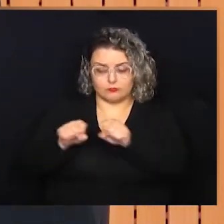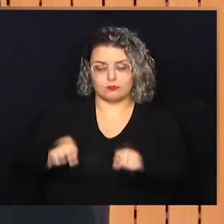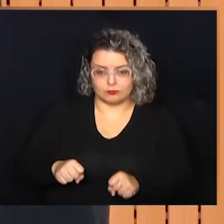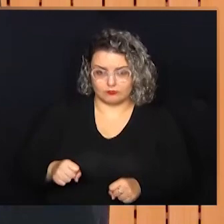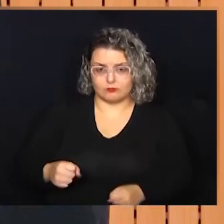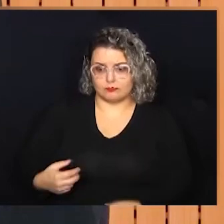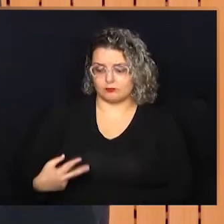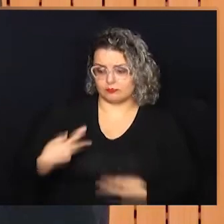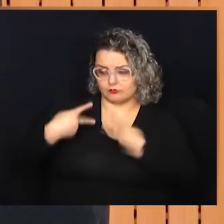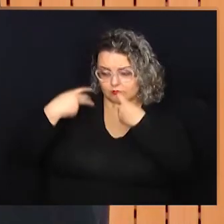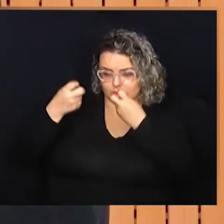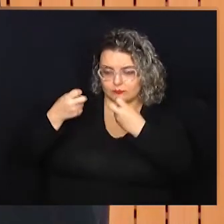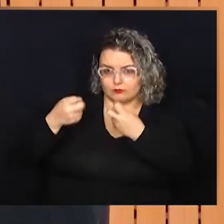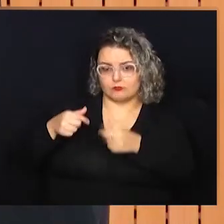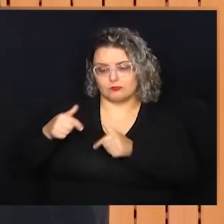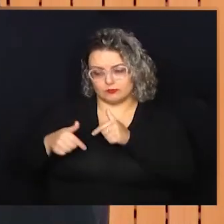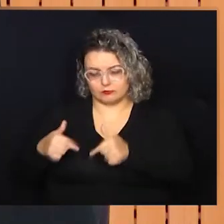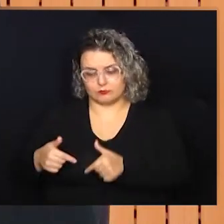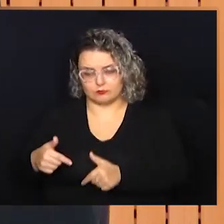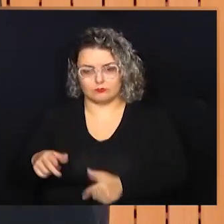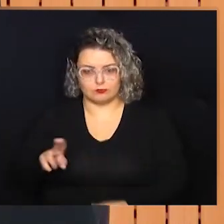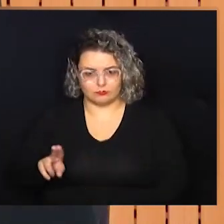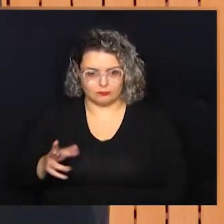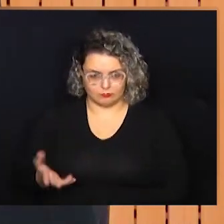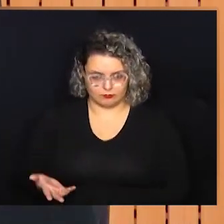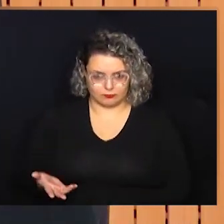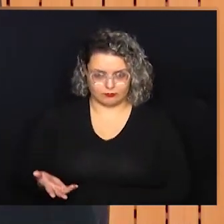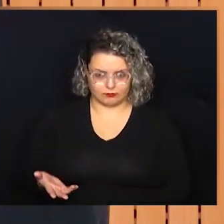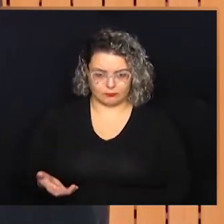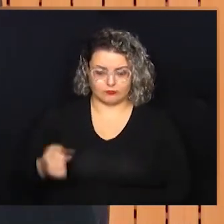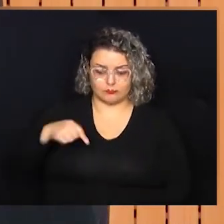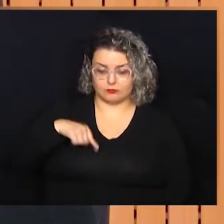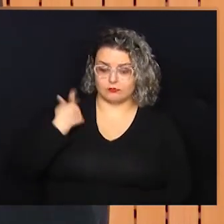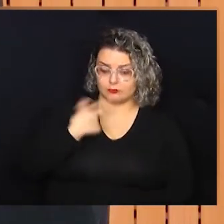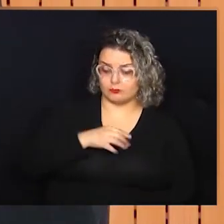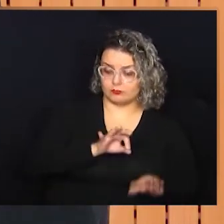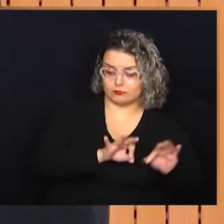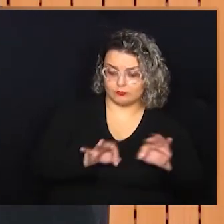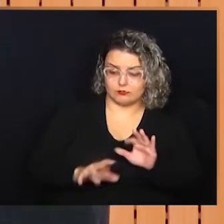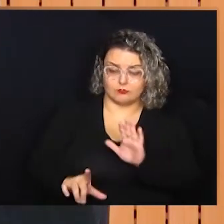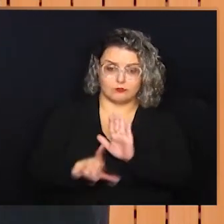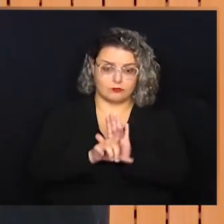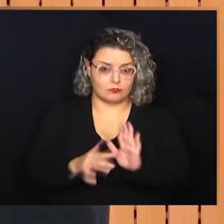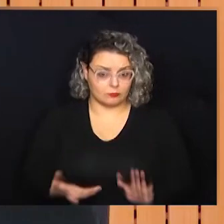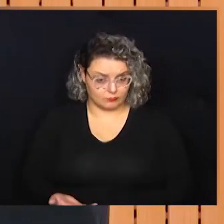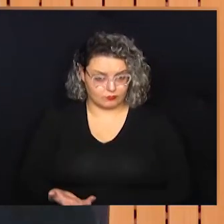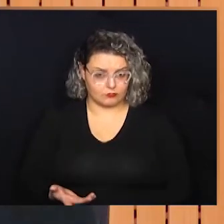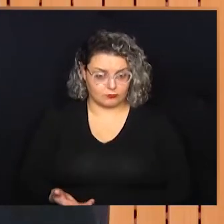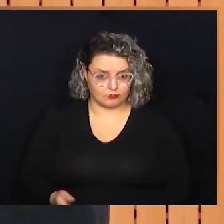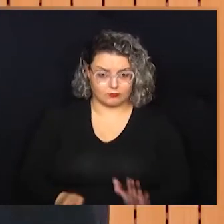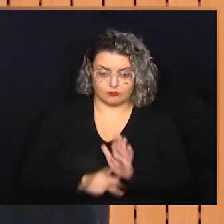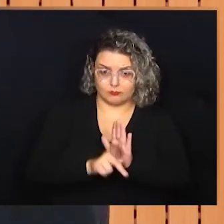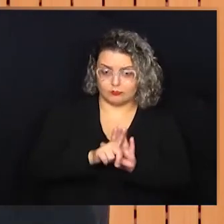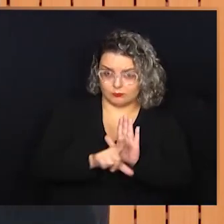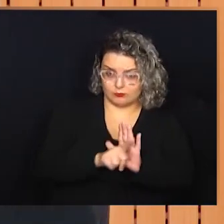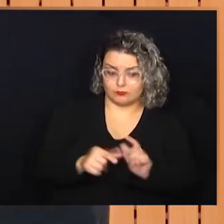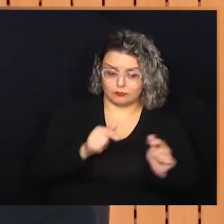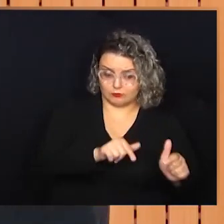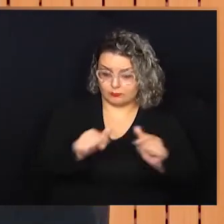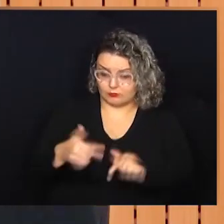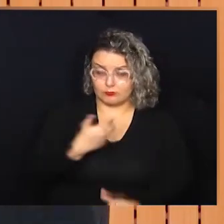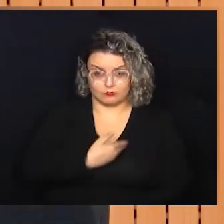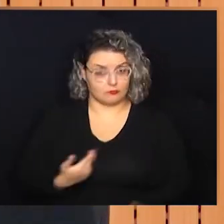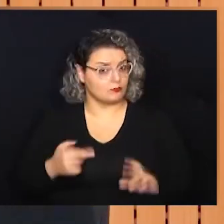reconhece você e você consegue trabalhar em cima dele. A gente está falando aqui, no caso desse projeto de lei, da utilização de reconhecimento facial em